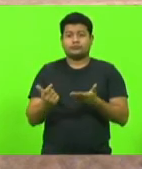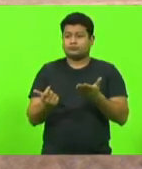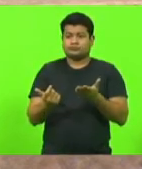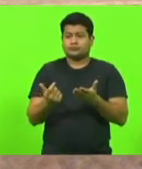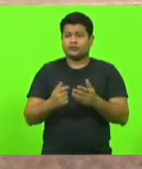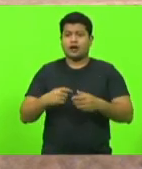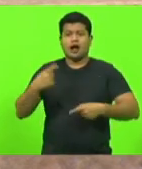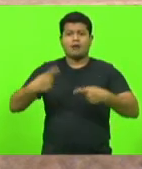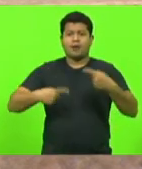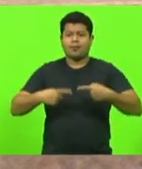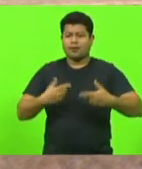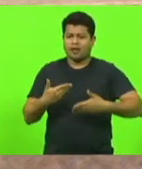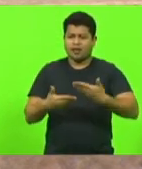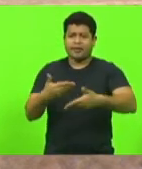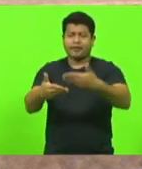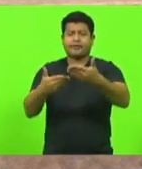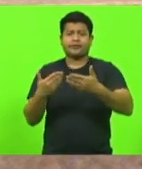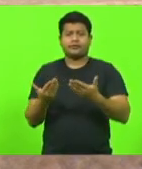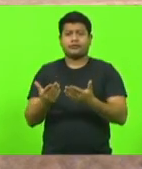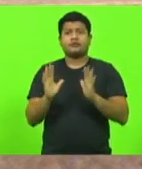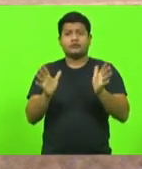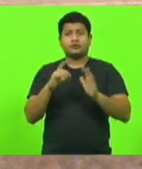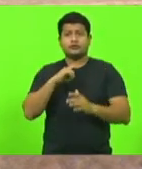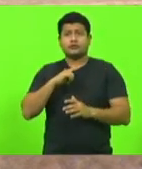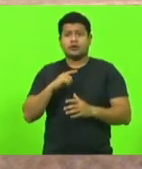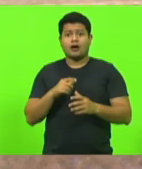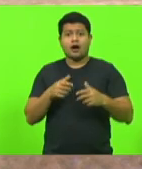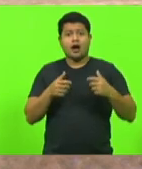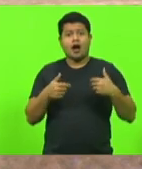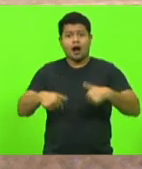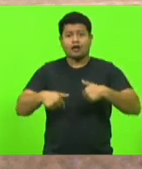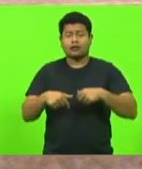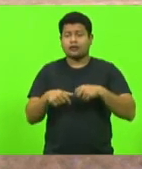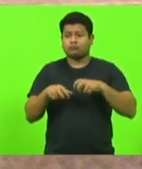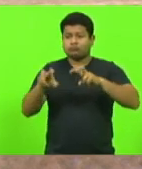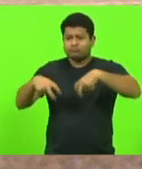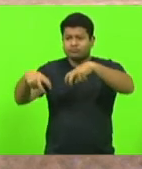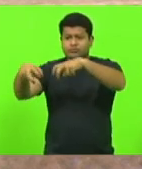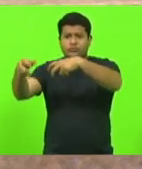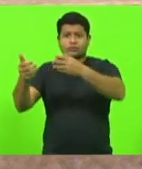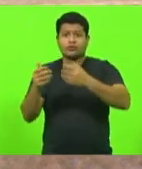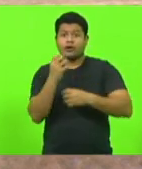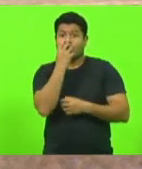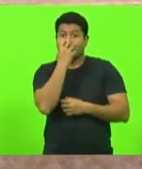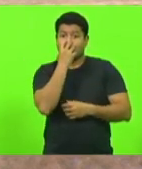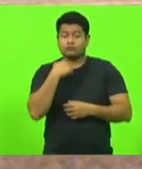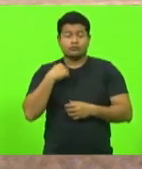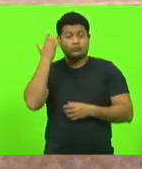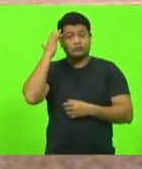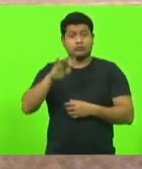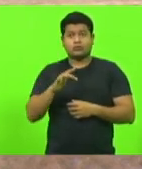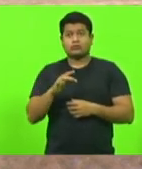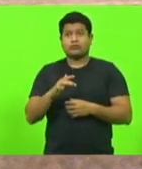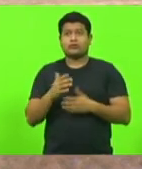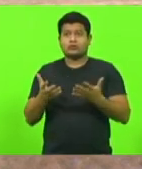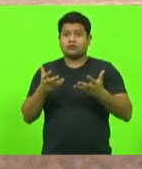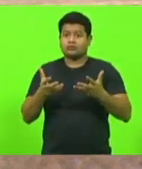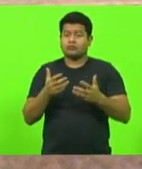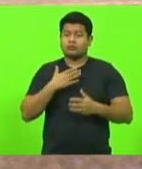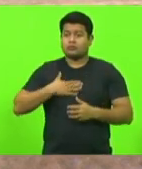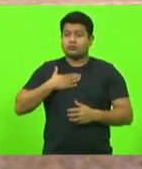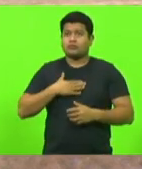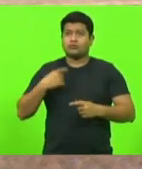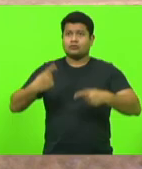essa corrida, as corridas que existem hoje em Santa Catarina de Cachorro, eu desconheço uma, até gostaria de discutir se